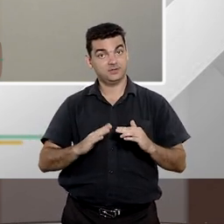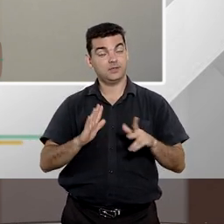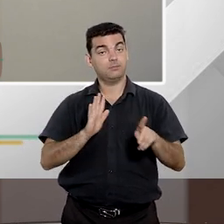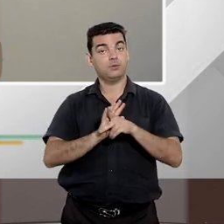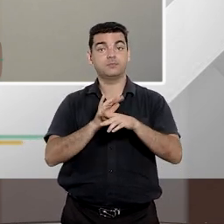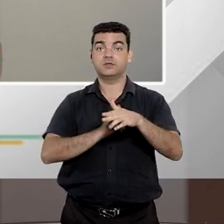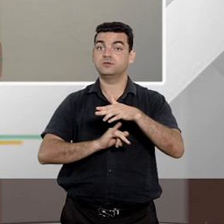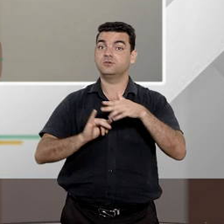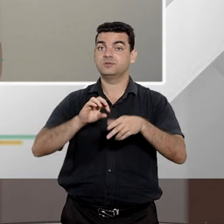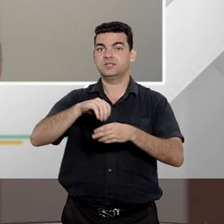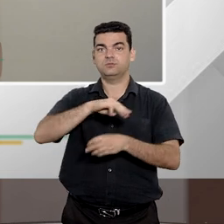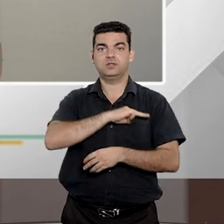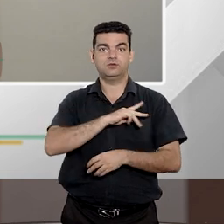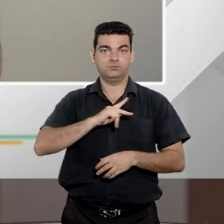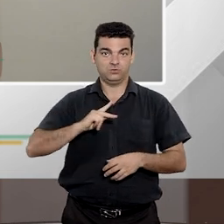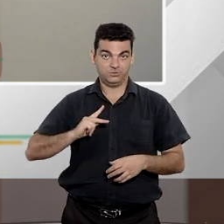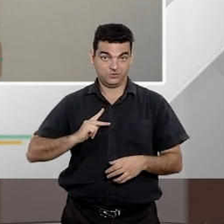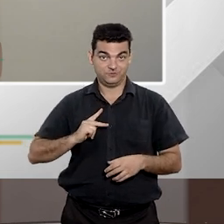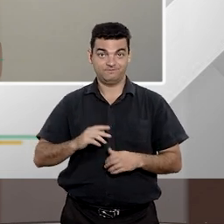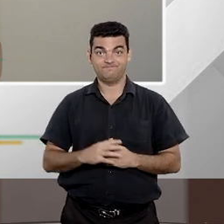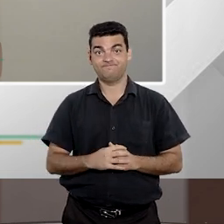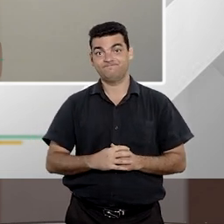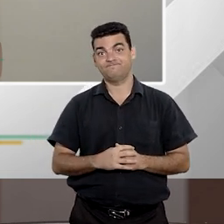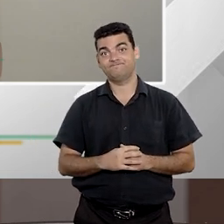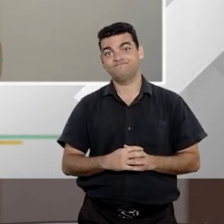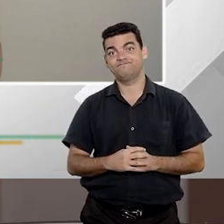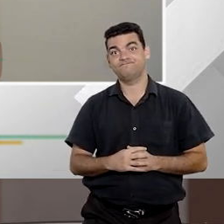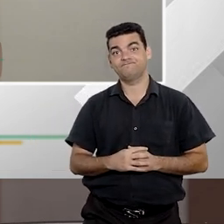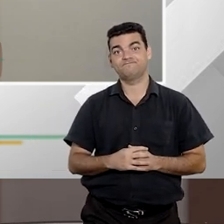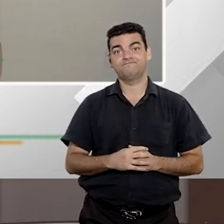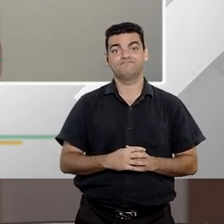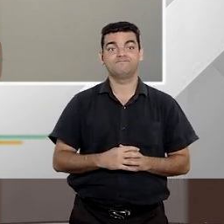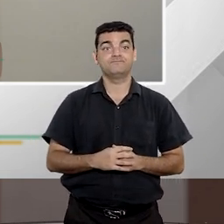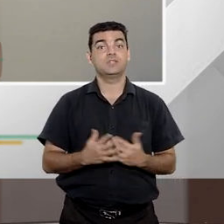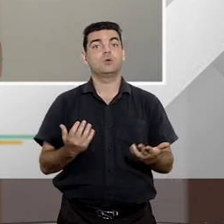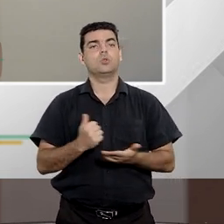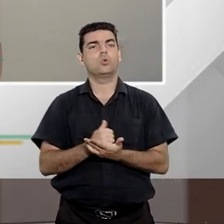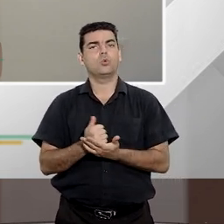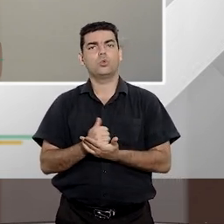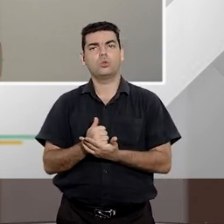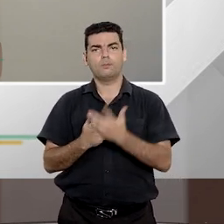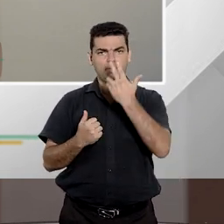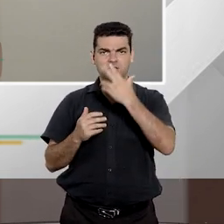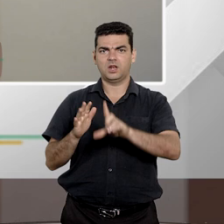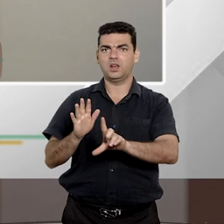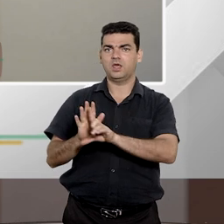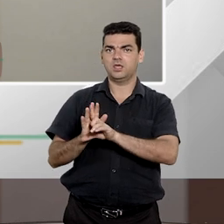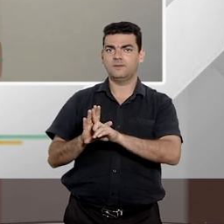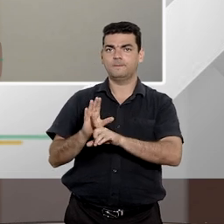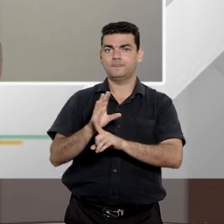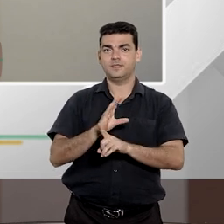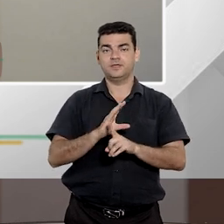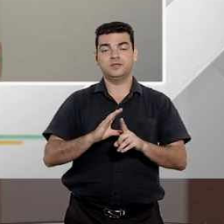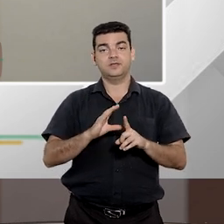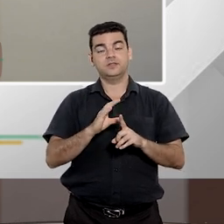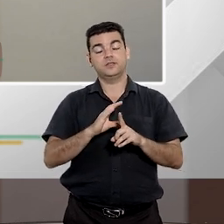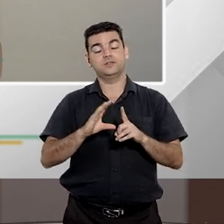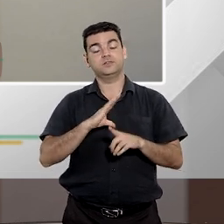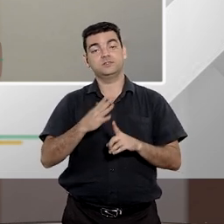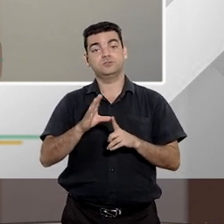institucional do Ministério Público para propor. E a regulamentação da ação civil pública veio pela Lei